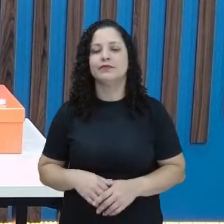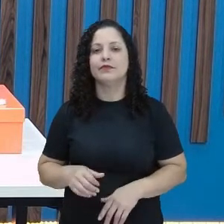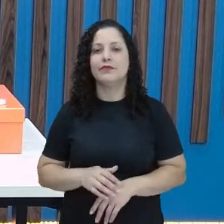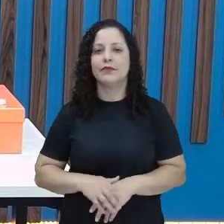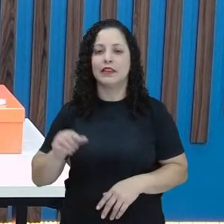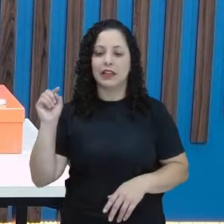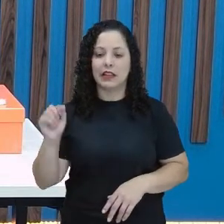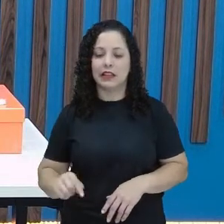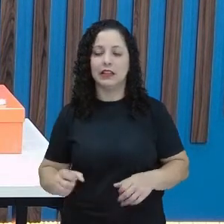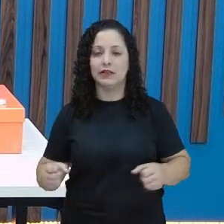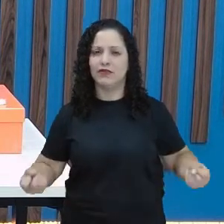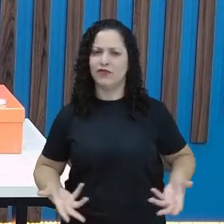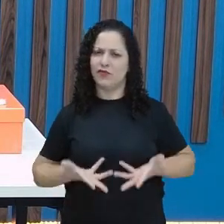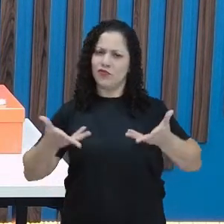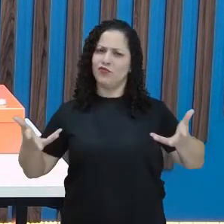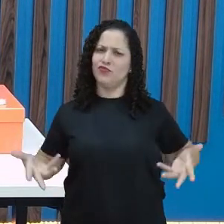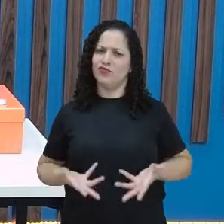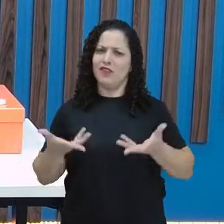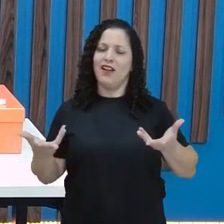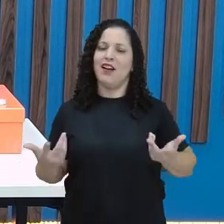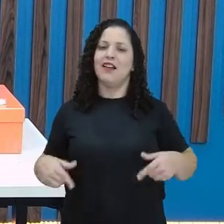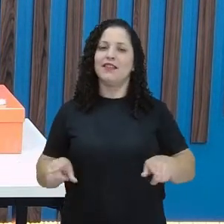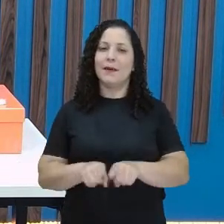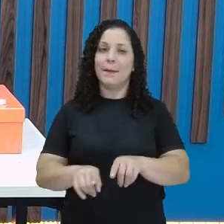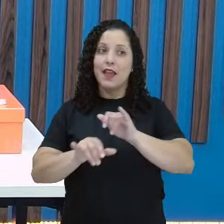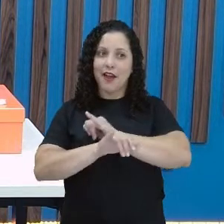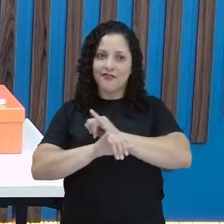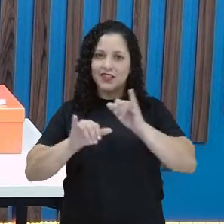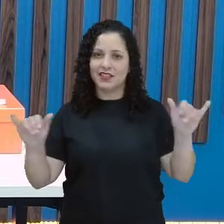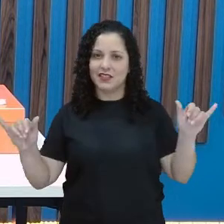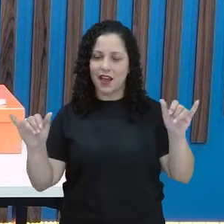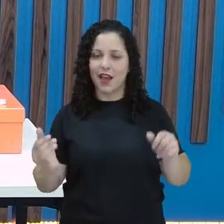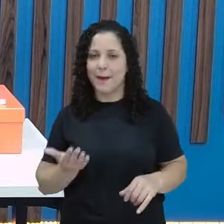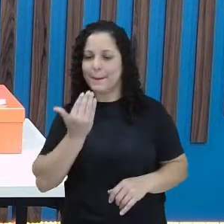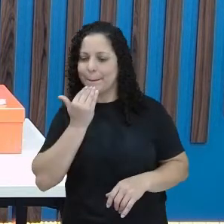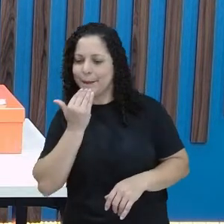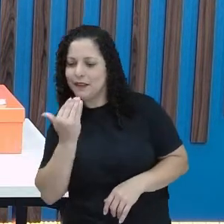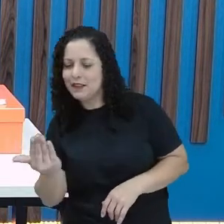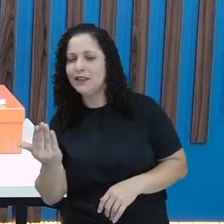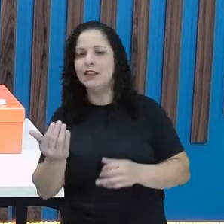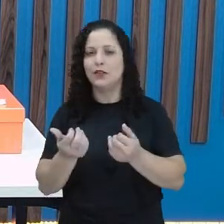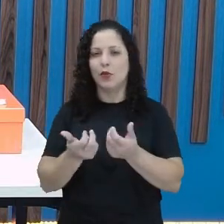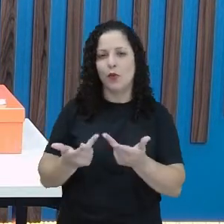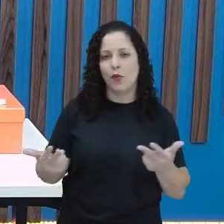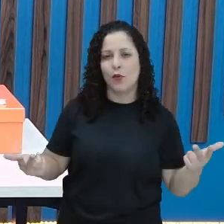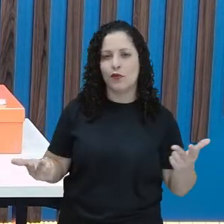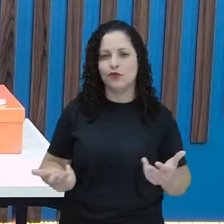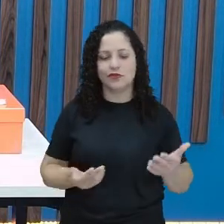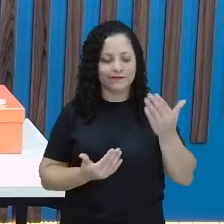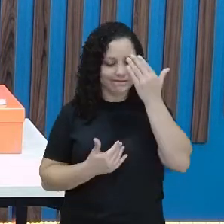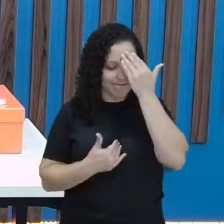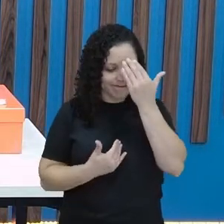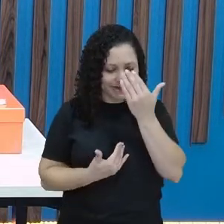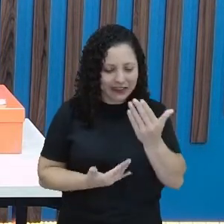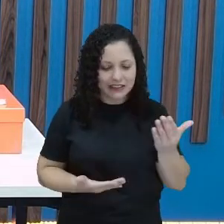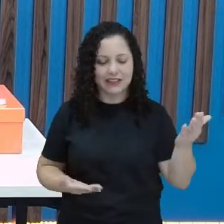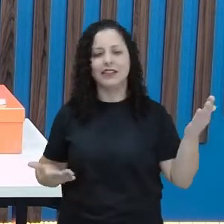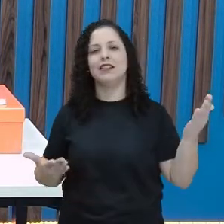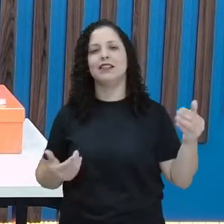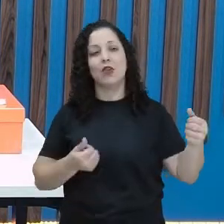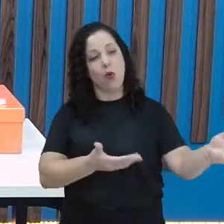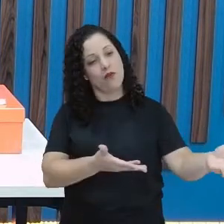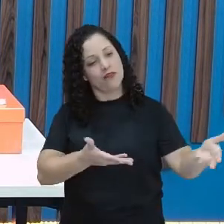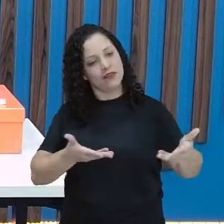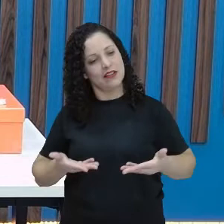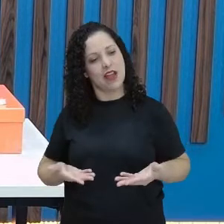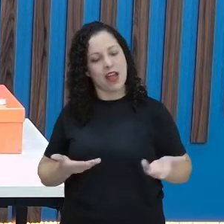elogiar, ele serve para avisar, para pedir alguma coisa, para agradecer, para convidar,